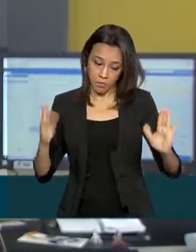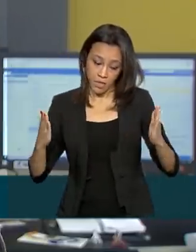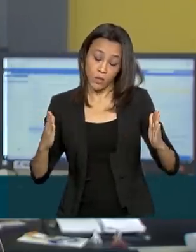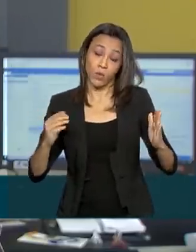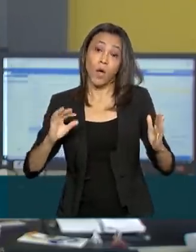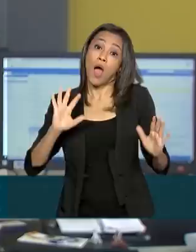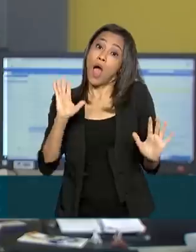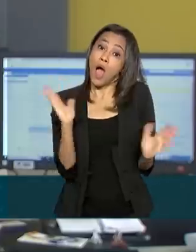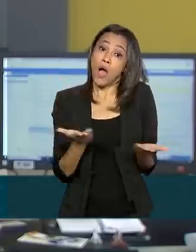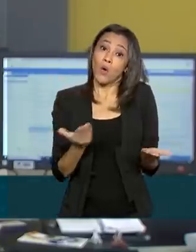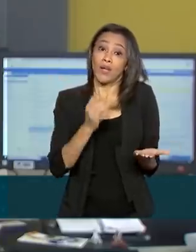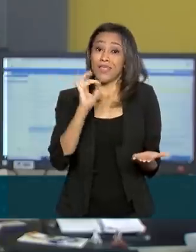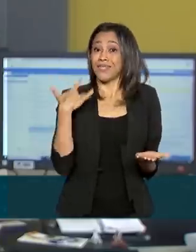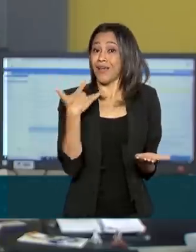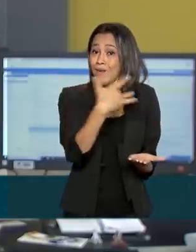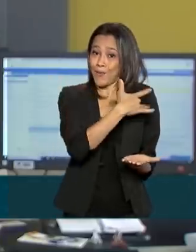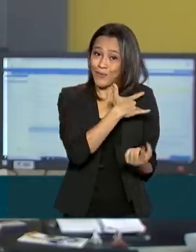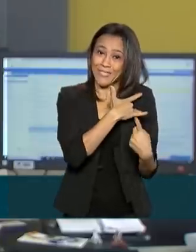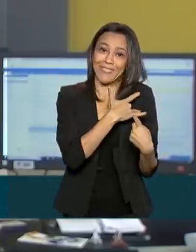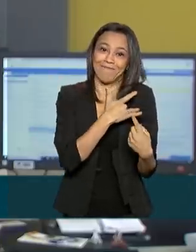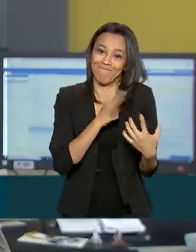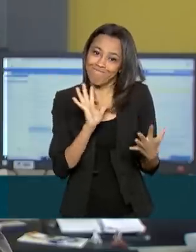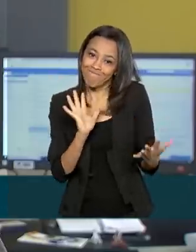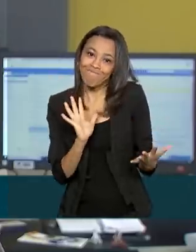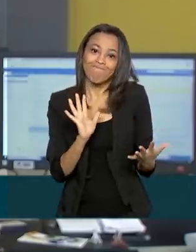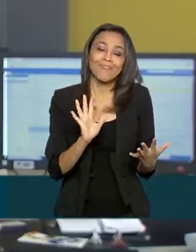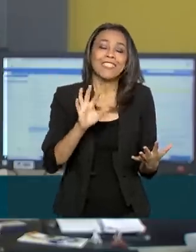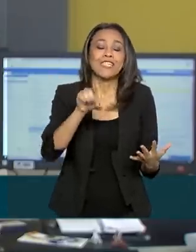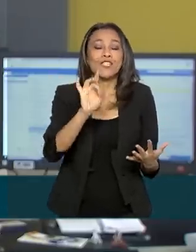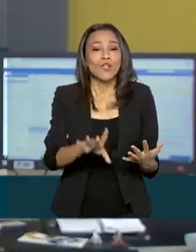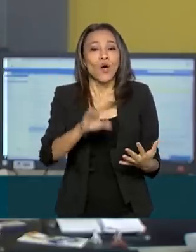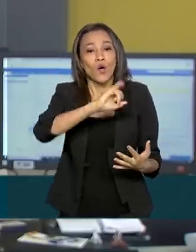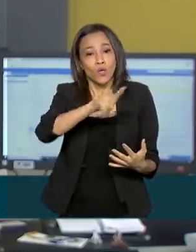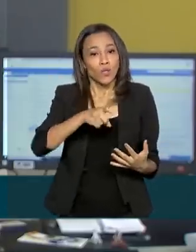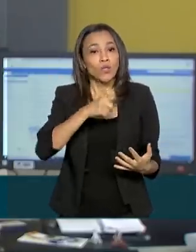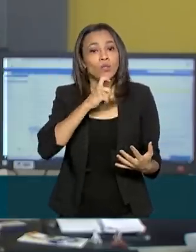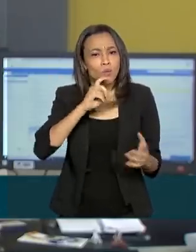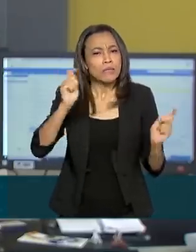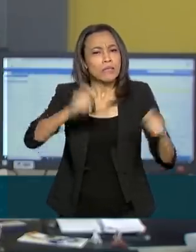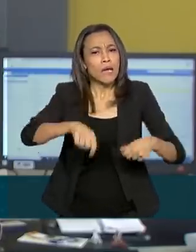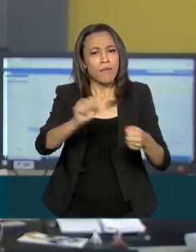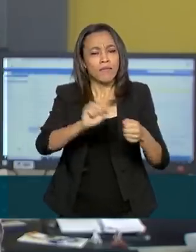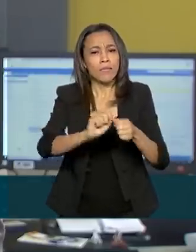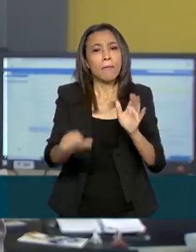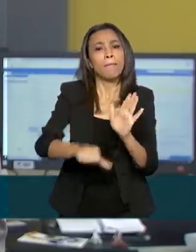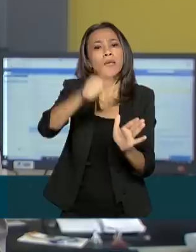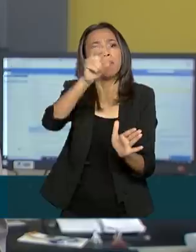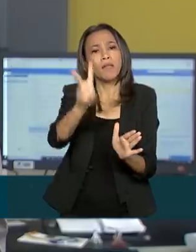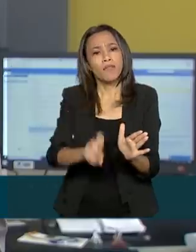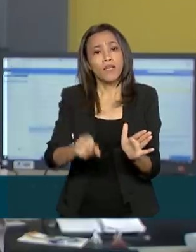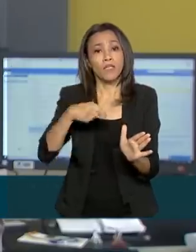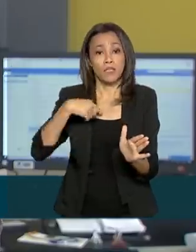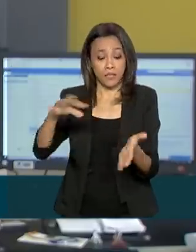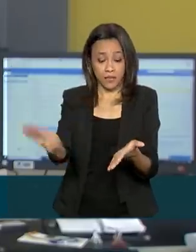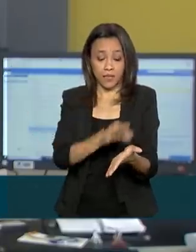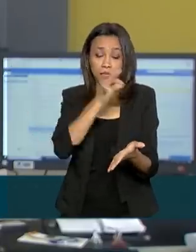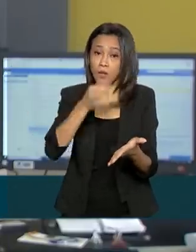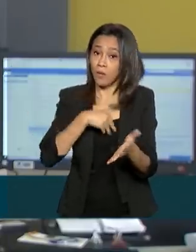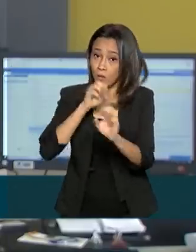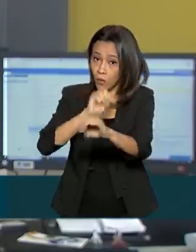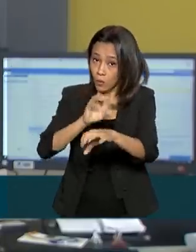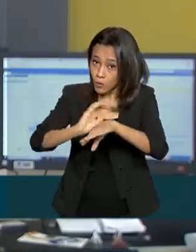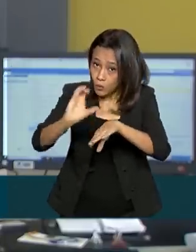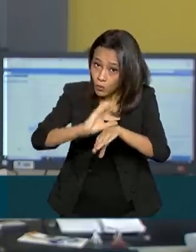é para os cursos da área de saúde. Lembrando que a partir de julho será possível fazer pela primeira vez a inscrição para cursos de educação à